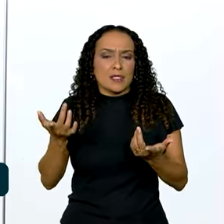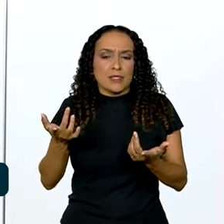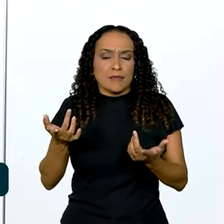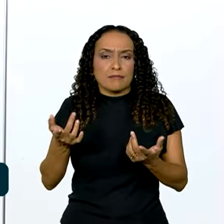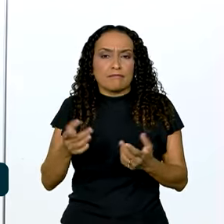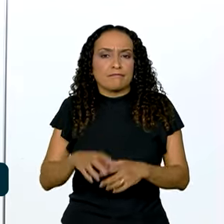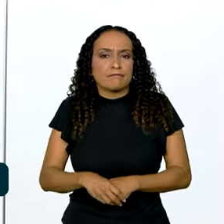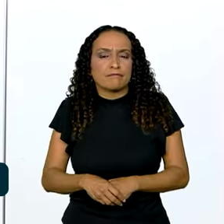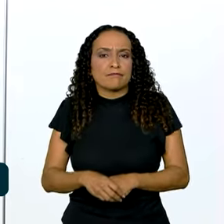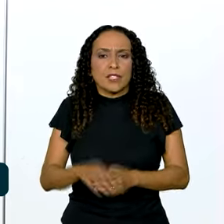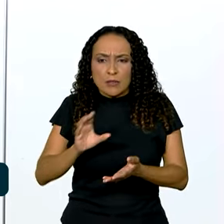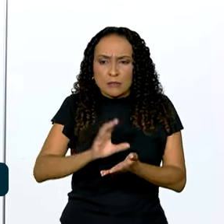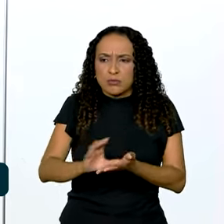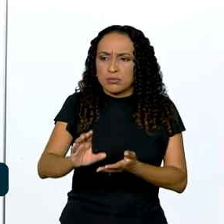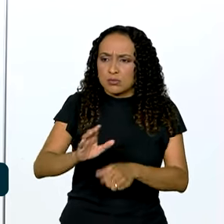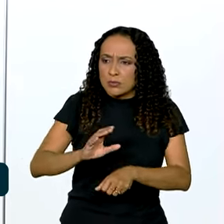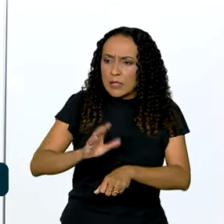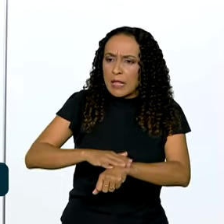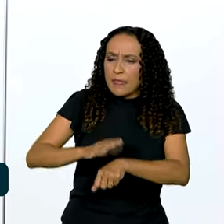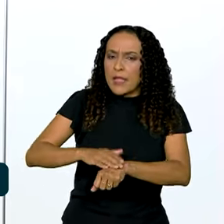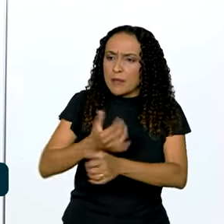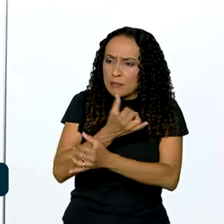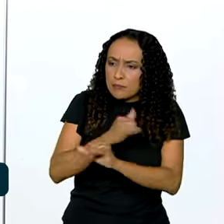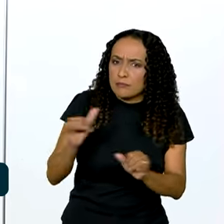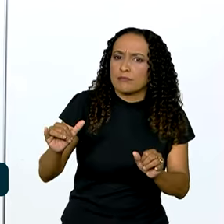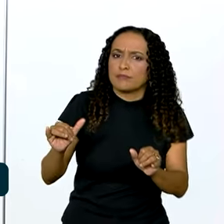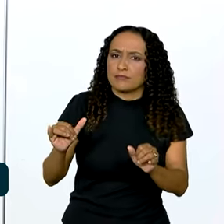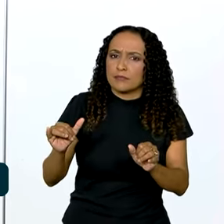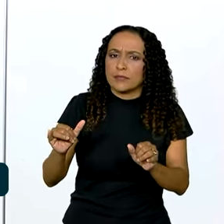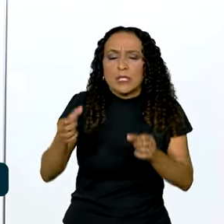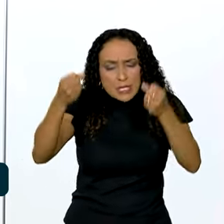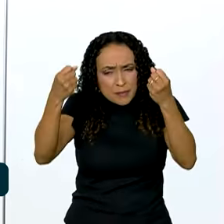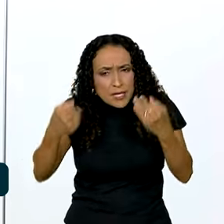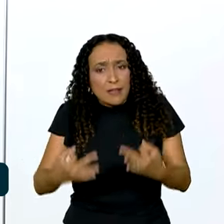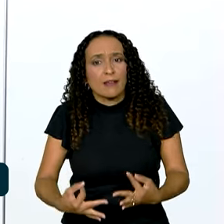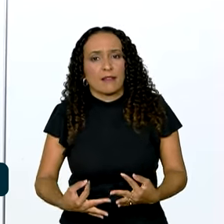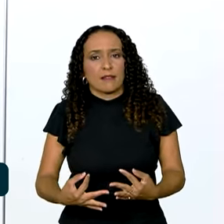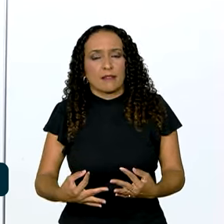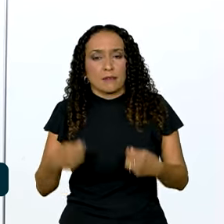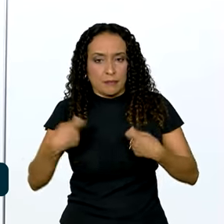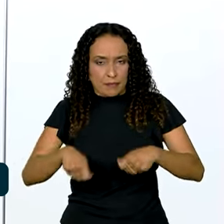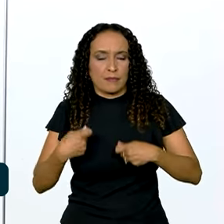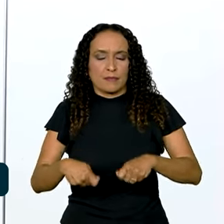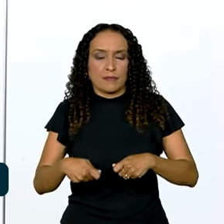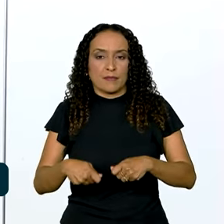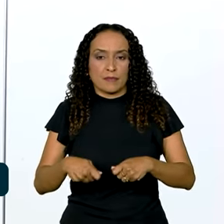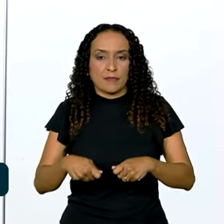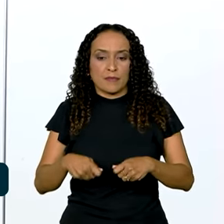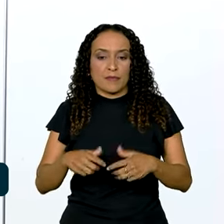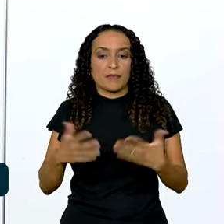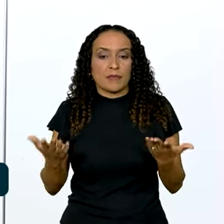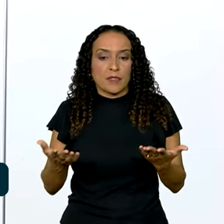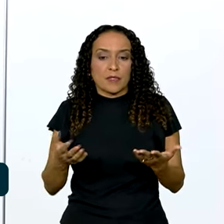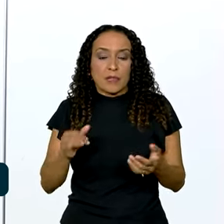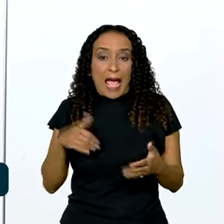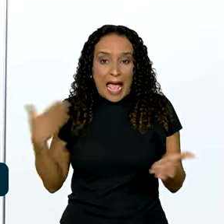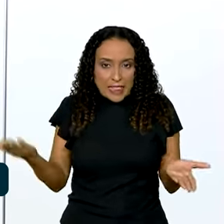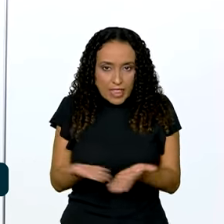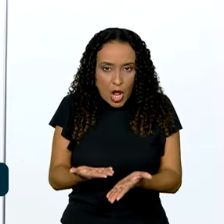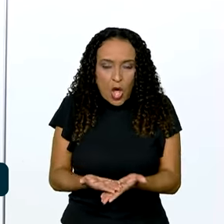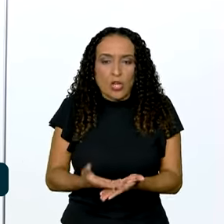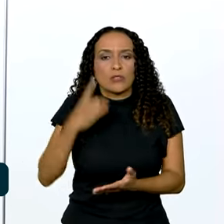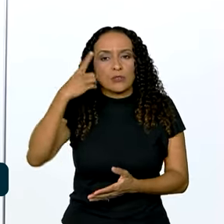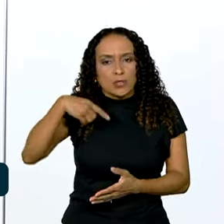investir tempo e energia em explicar. Até o presente momento, os